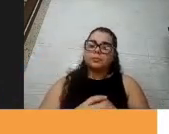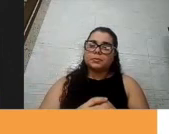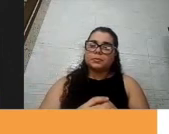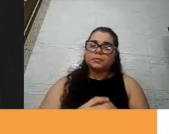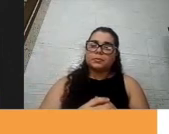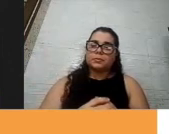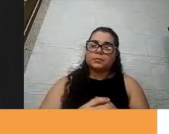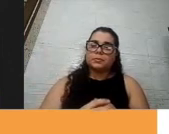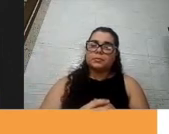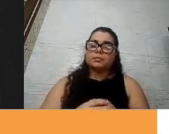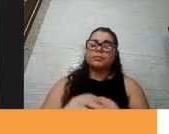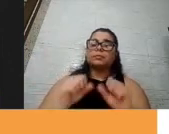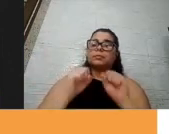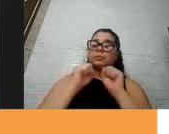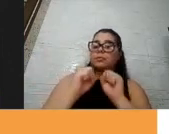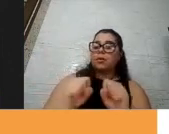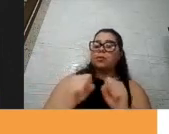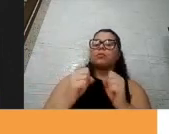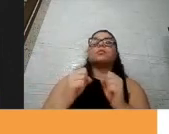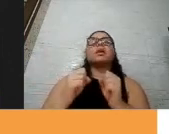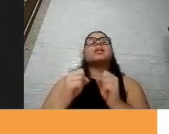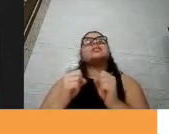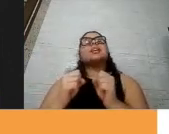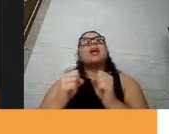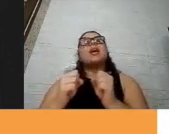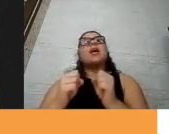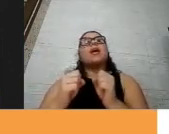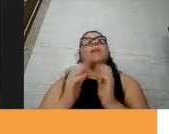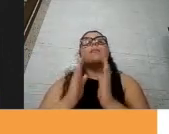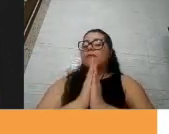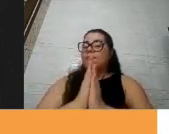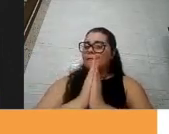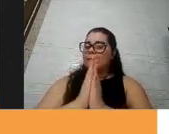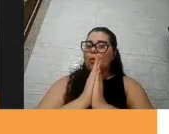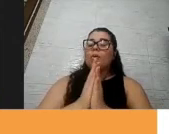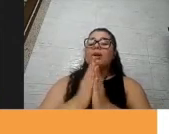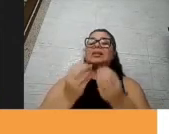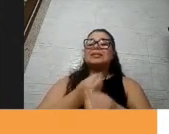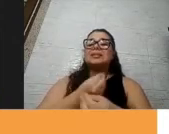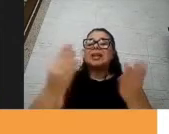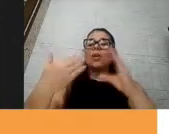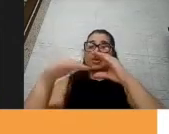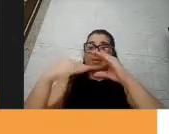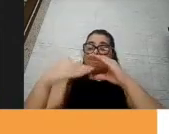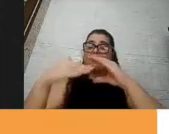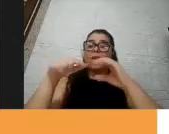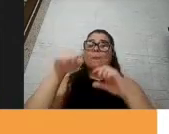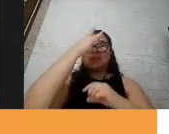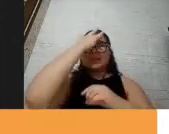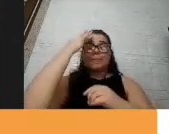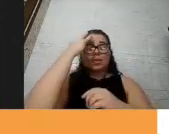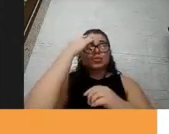-19 que por favor forneça esse e-mail para a pessoa para que ela entre em contato para que possa responder o